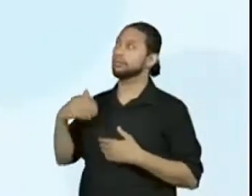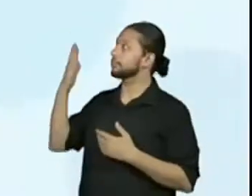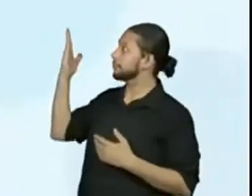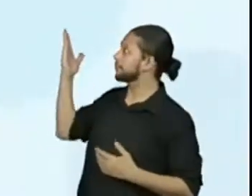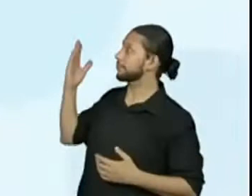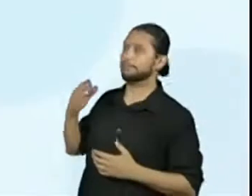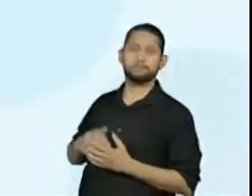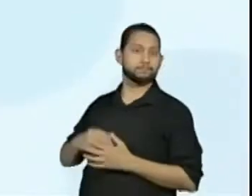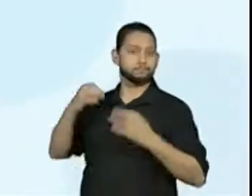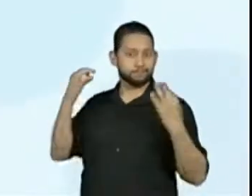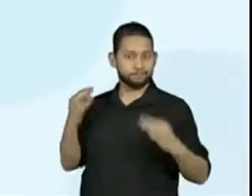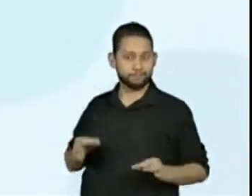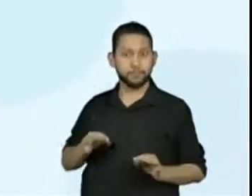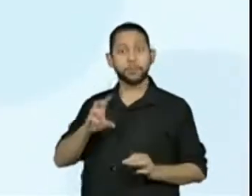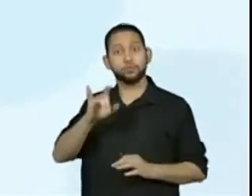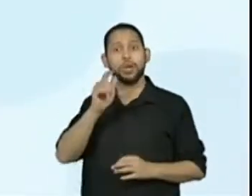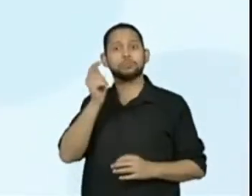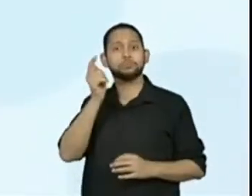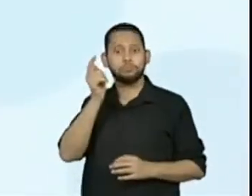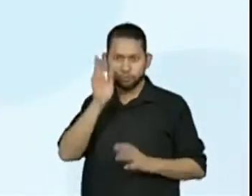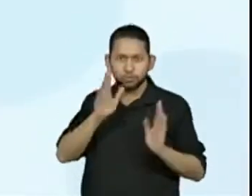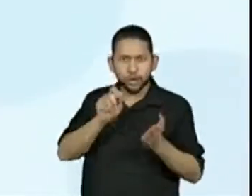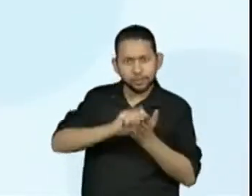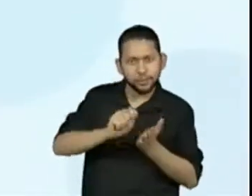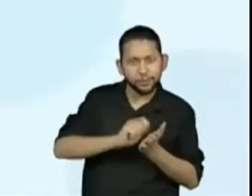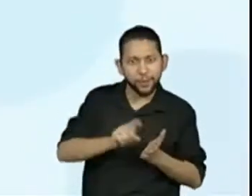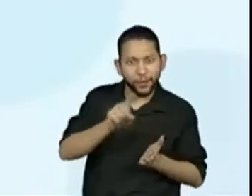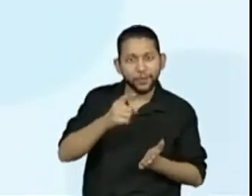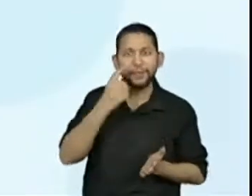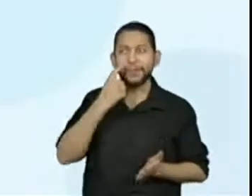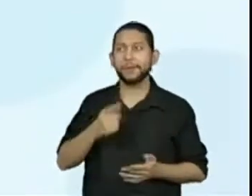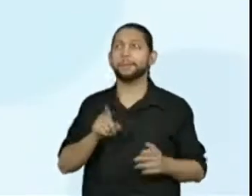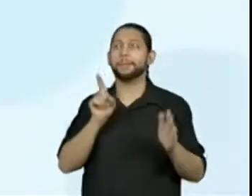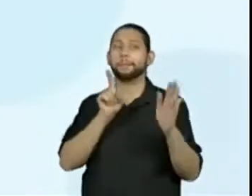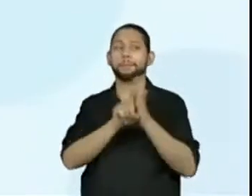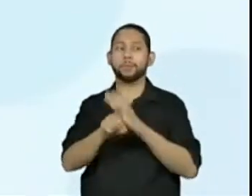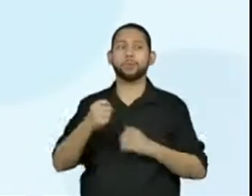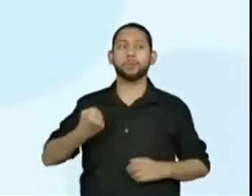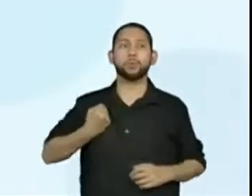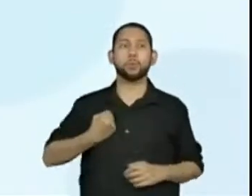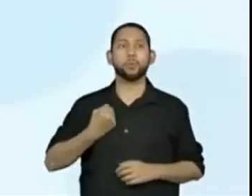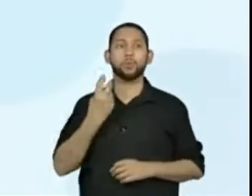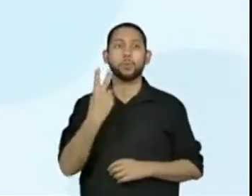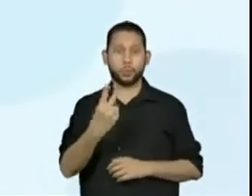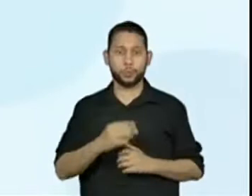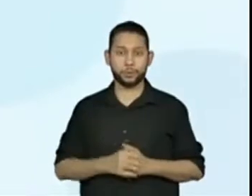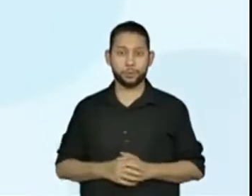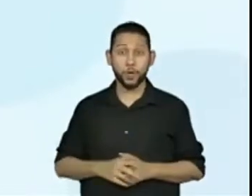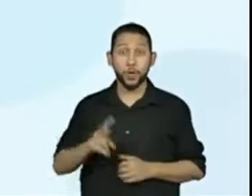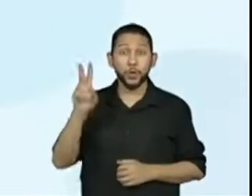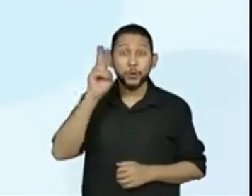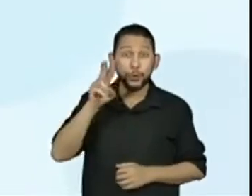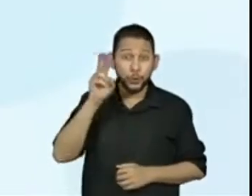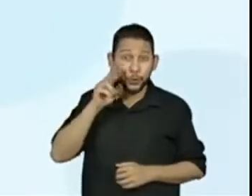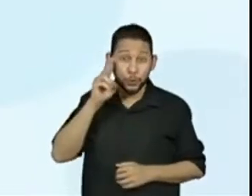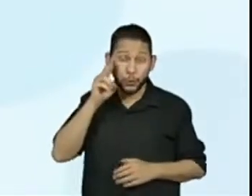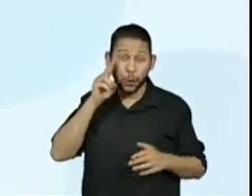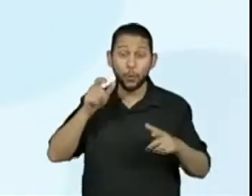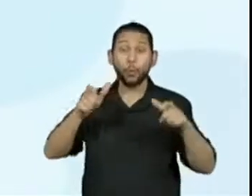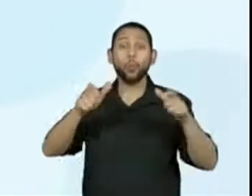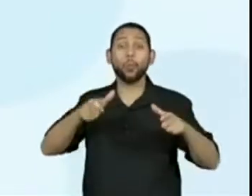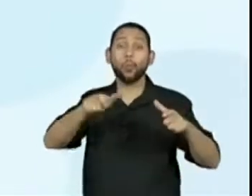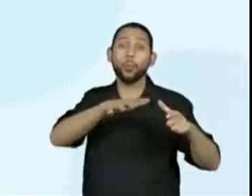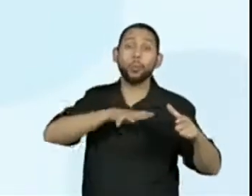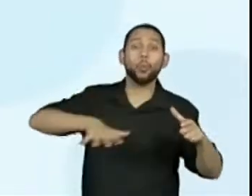responder, já fez as anotações, os registros. E a questão 2, onde se passa a história? As fábulas